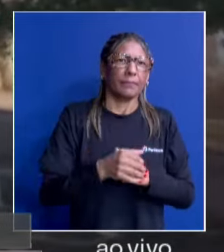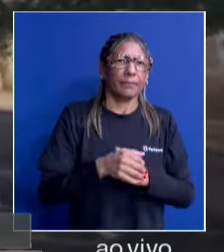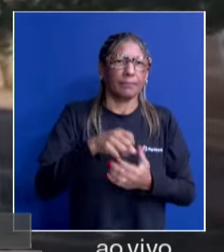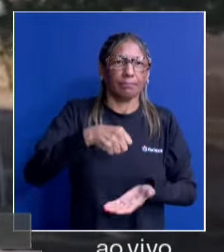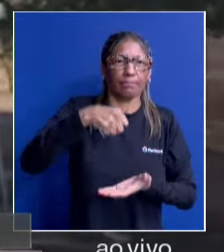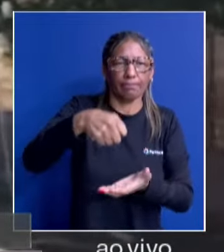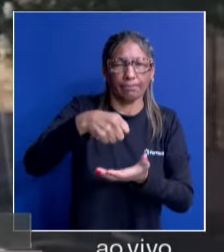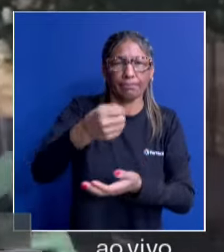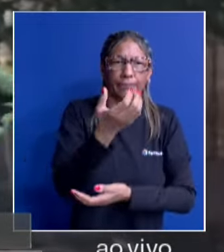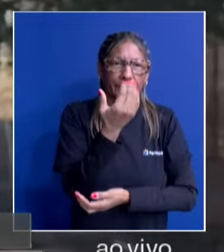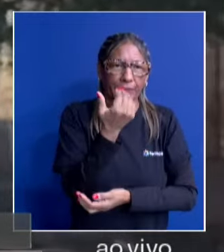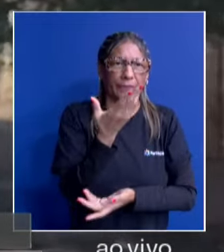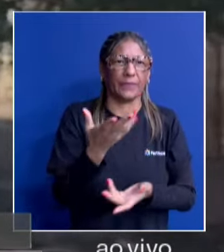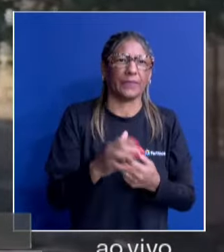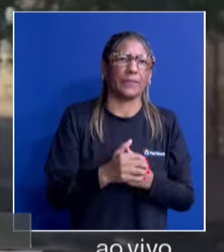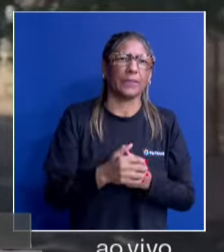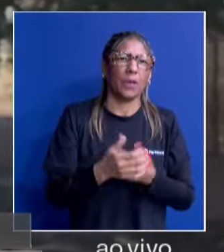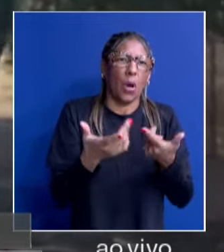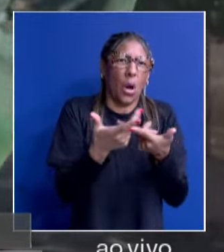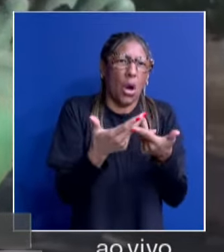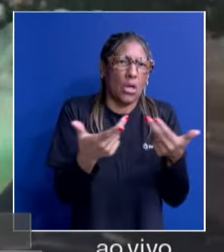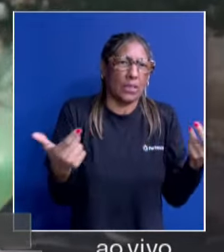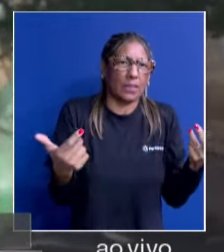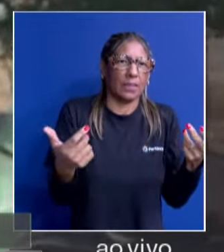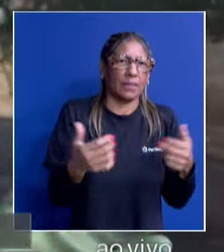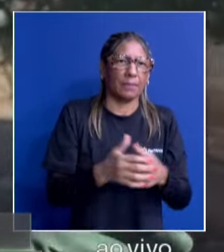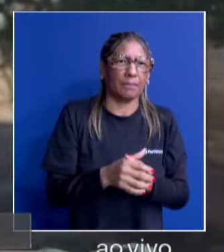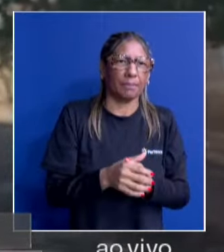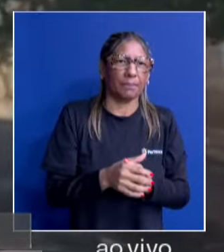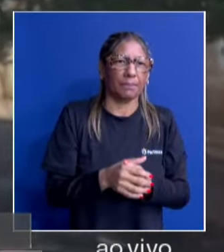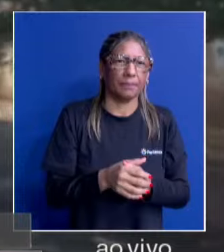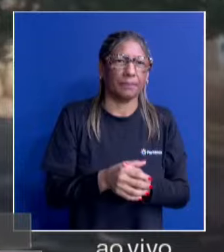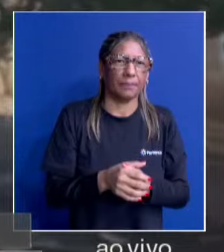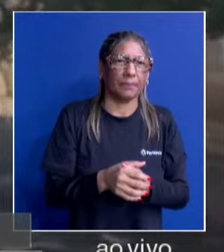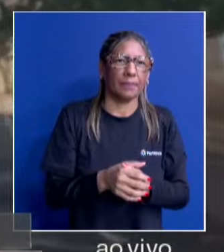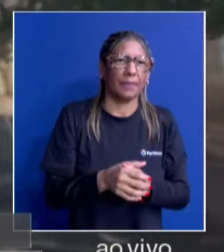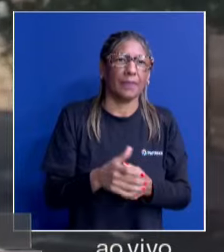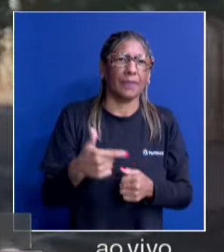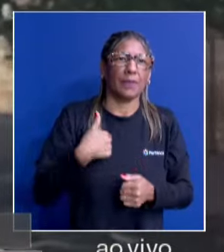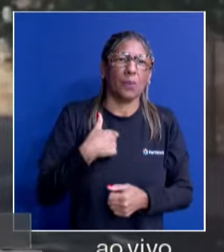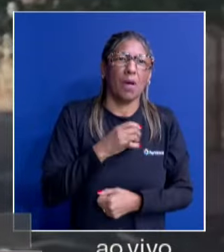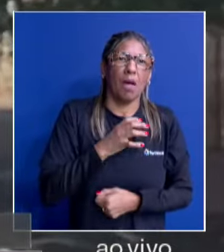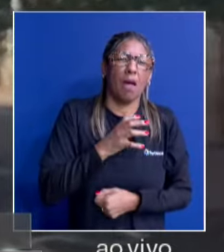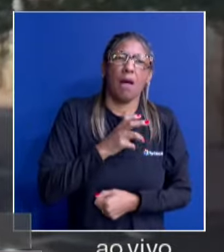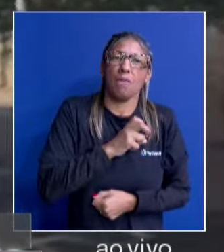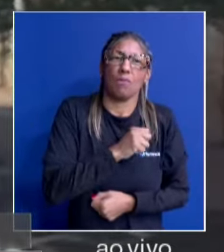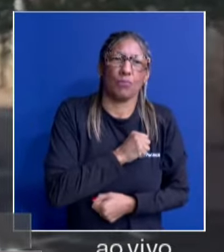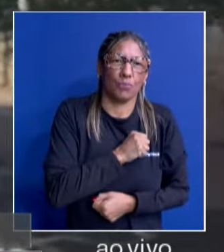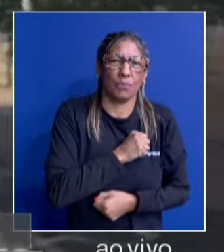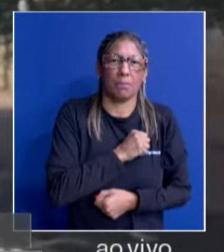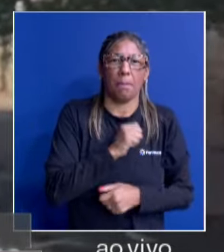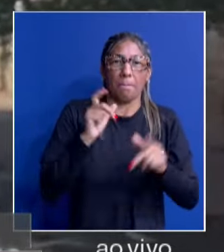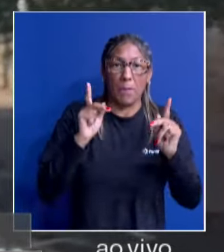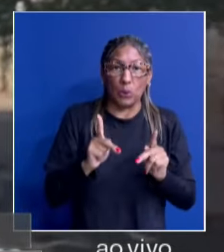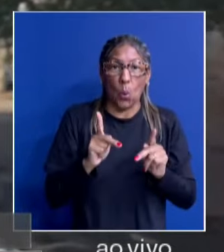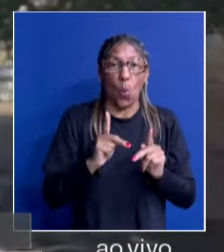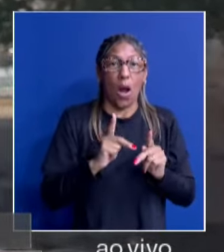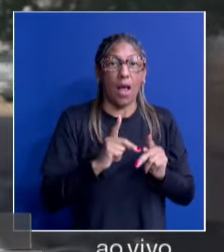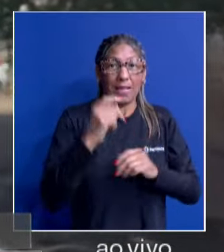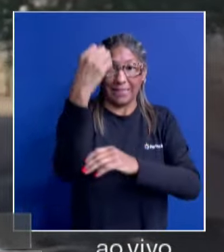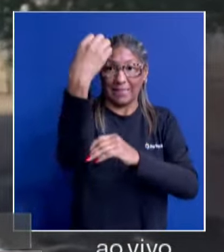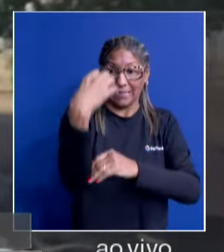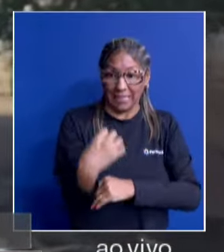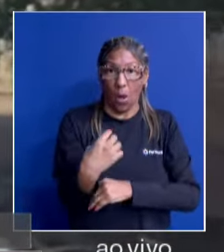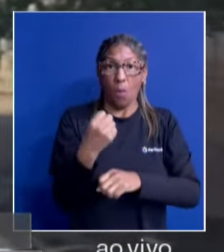limpeza, botei ali, estou ali com 12, 11. A coisa que eu mais amo é, quando vai numa sinaleira, alguém vem pedir alguma coisa, eu peço o carro.